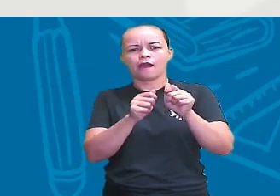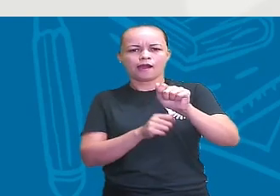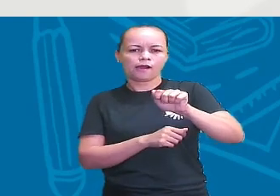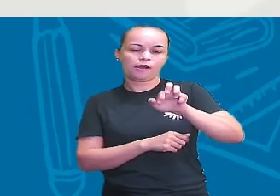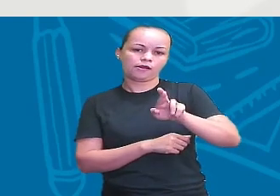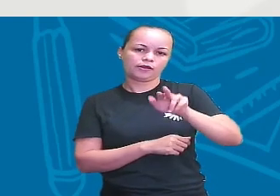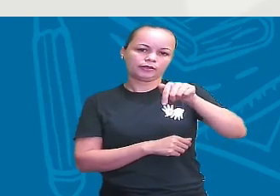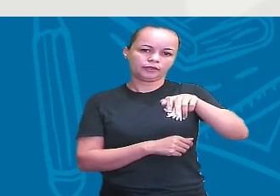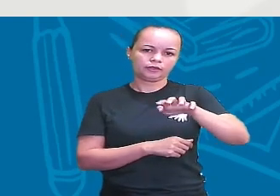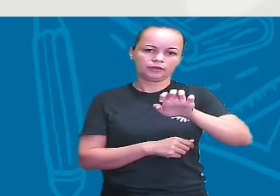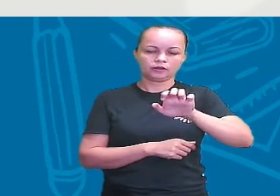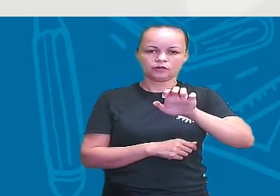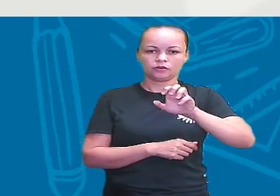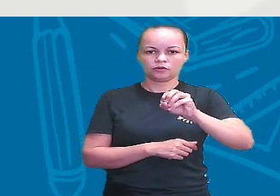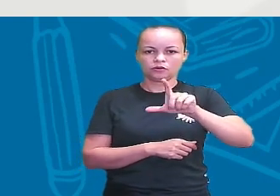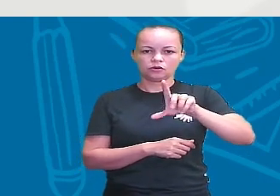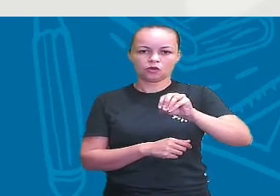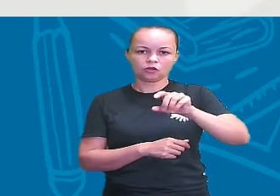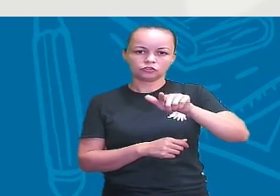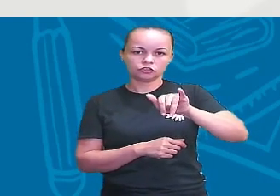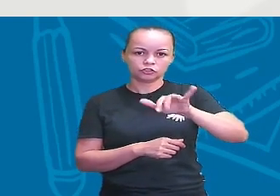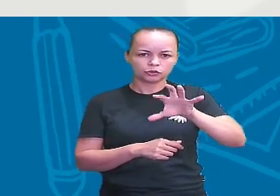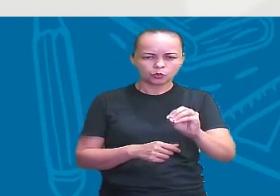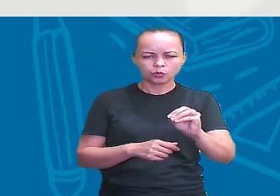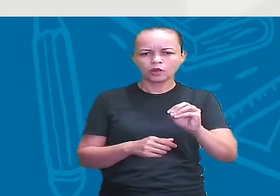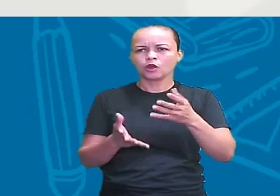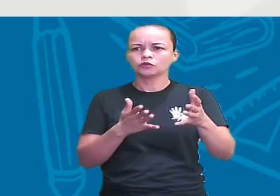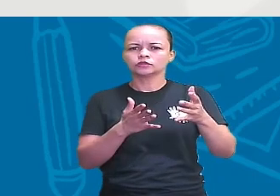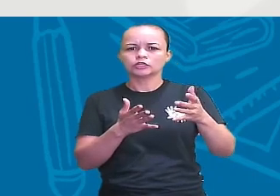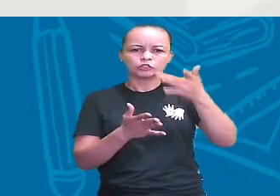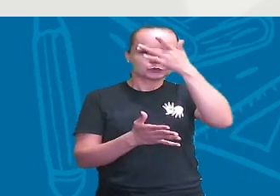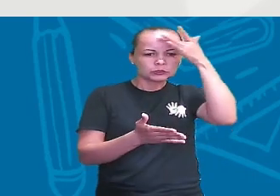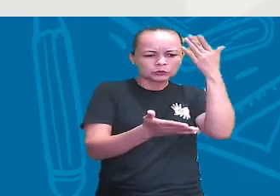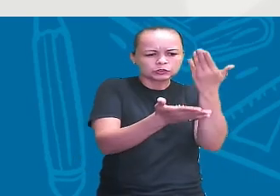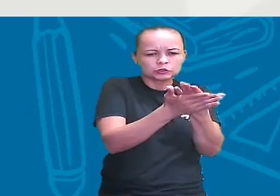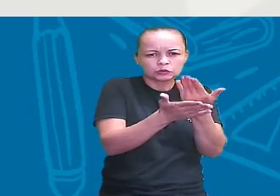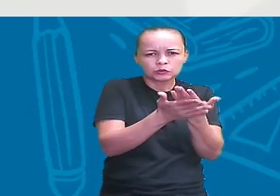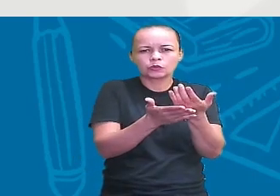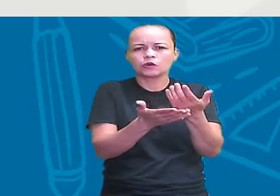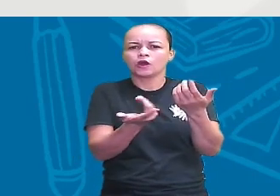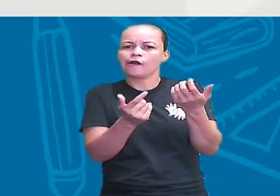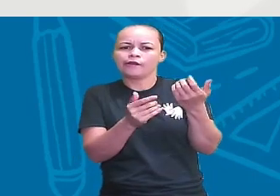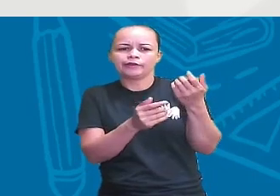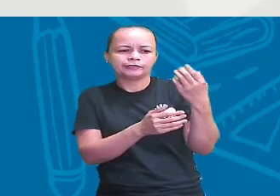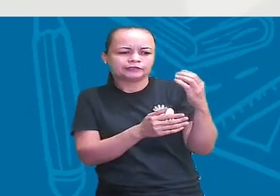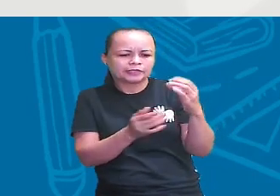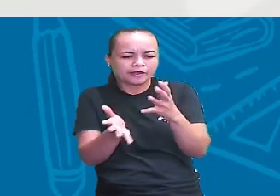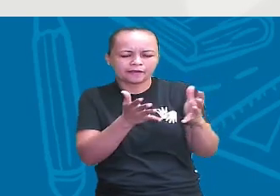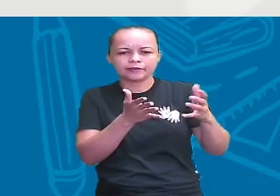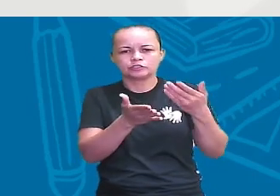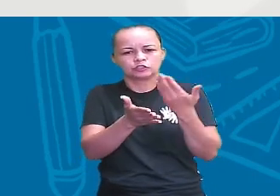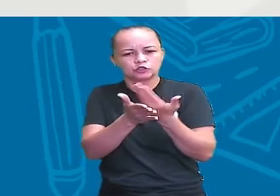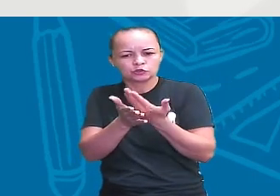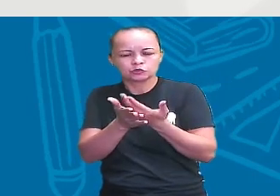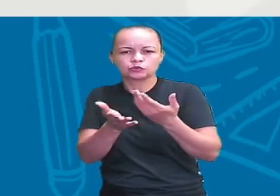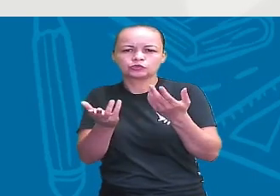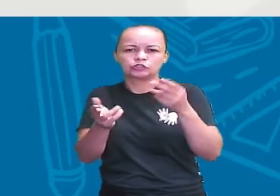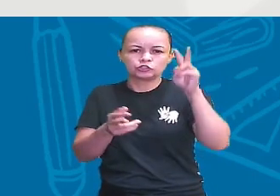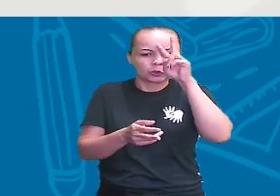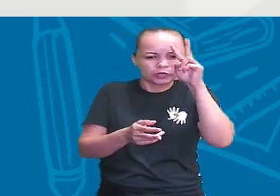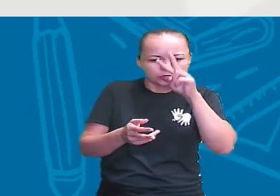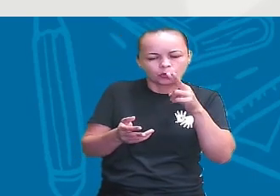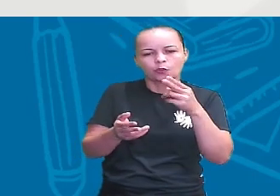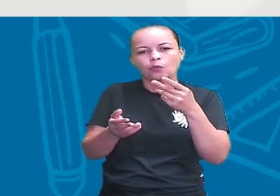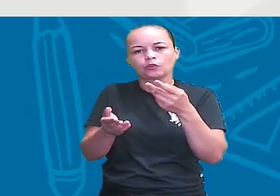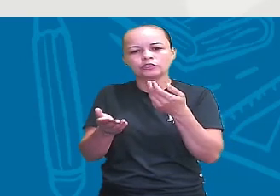sítio arqueológico é onde historiadores, pesquisadores, arqueólogos, né? Enfim, eles encontram um